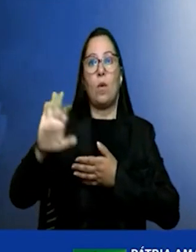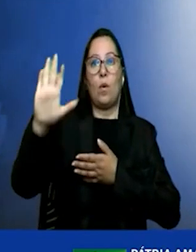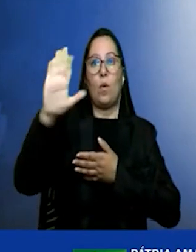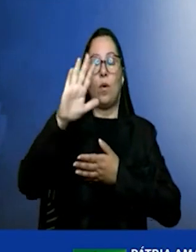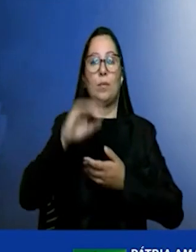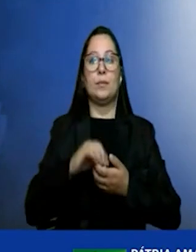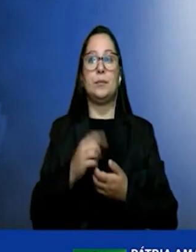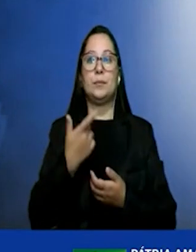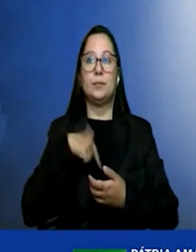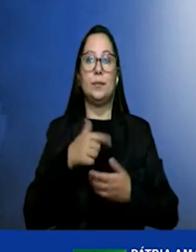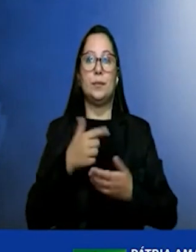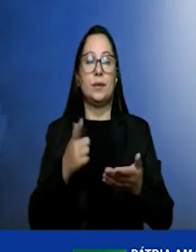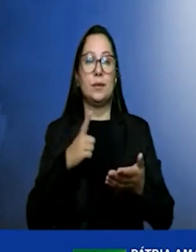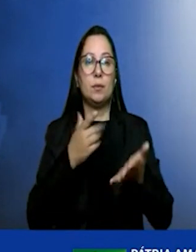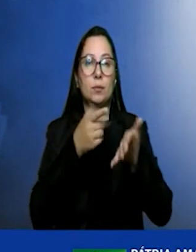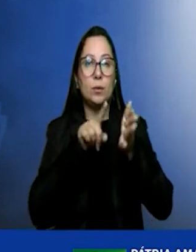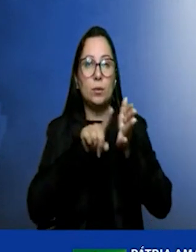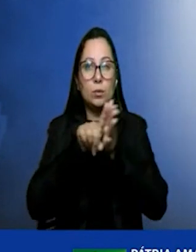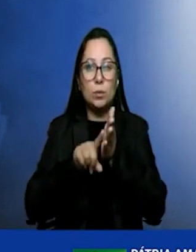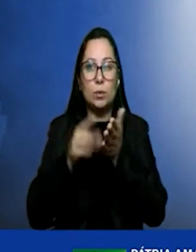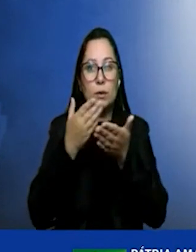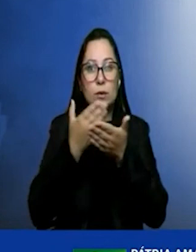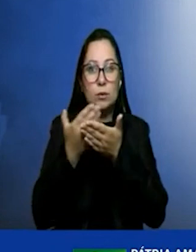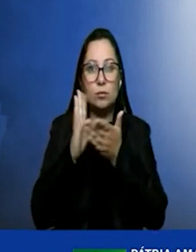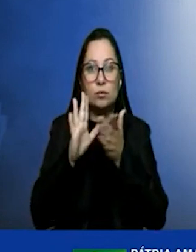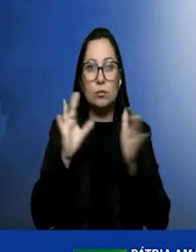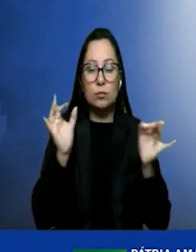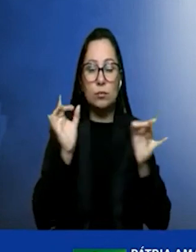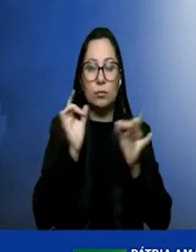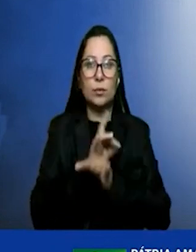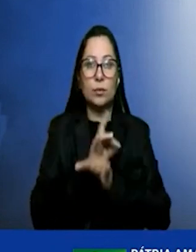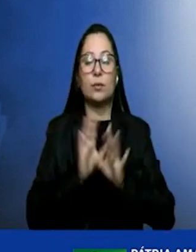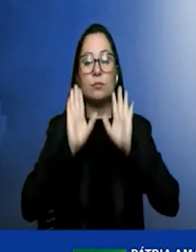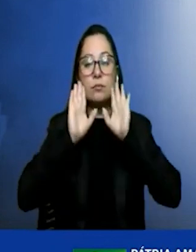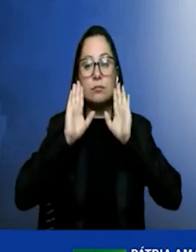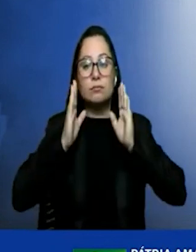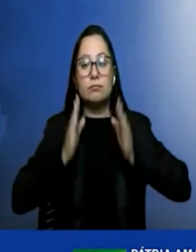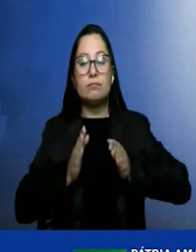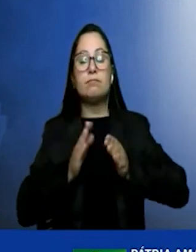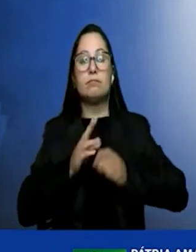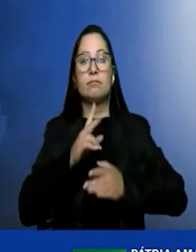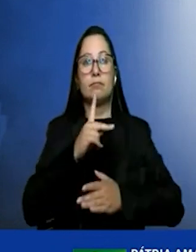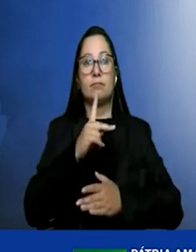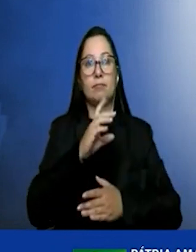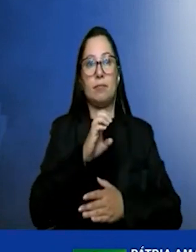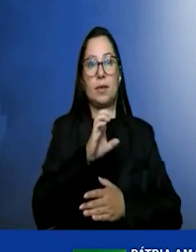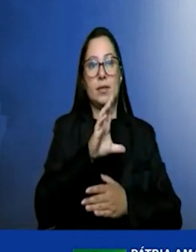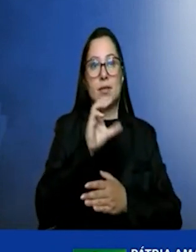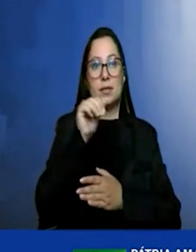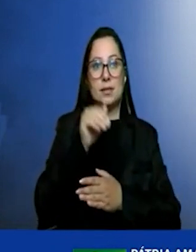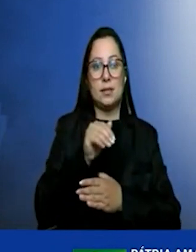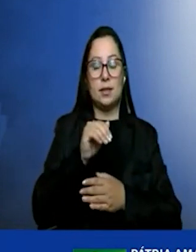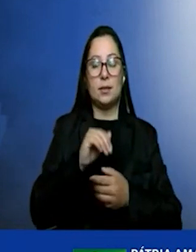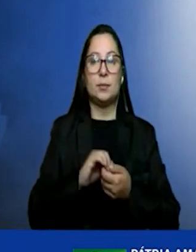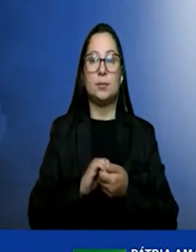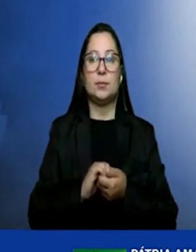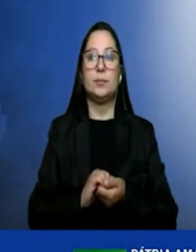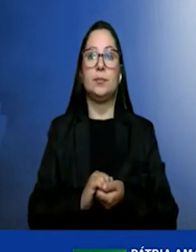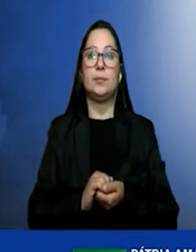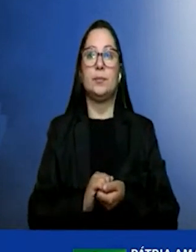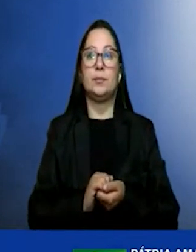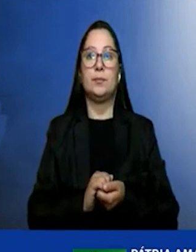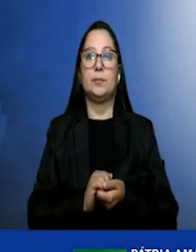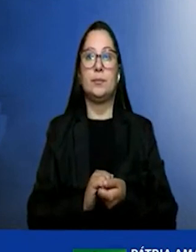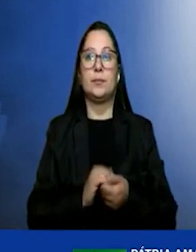estudos que já foram feitos específicos lá para o Pecém em que o estudo feito